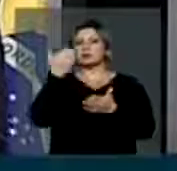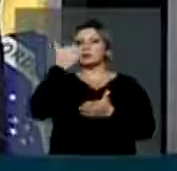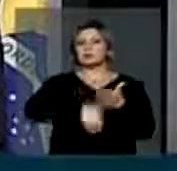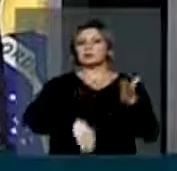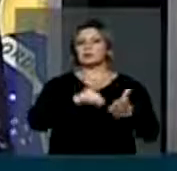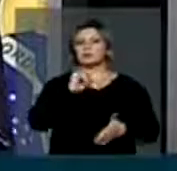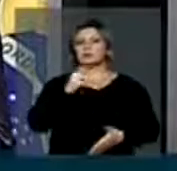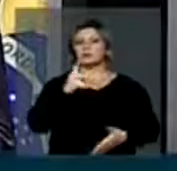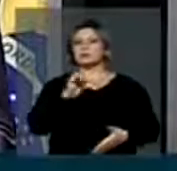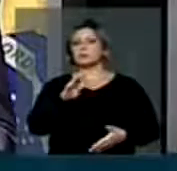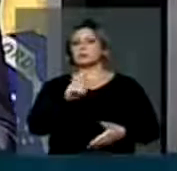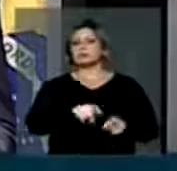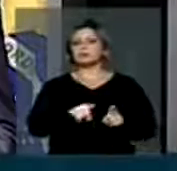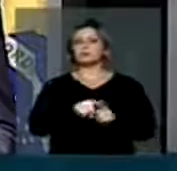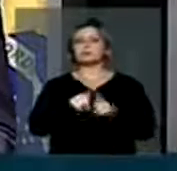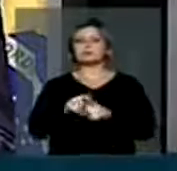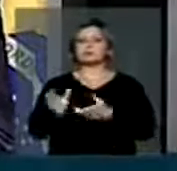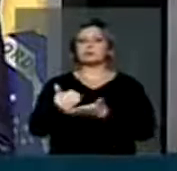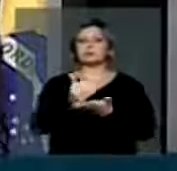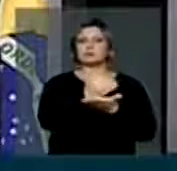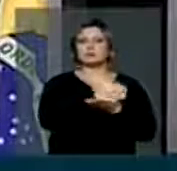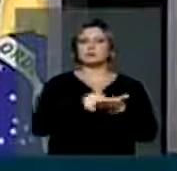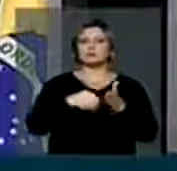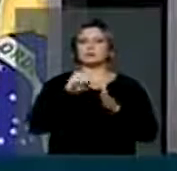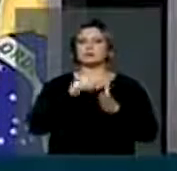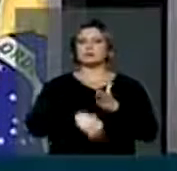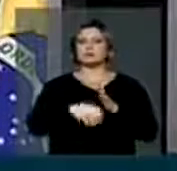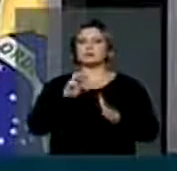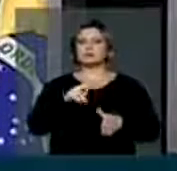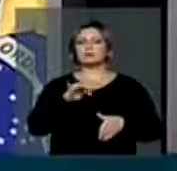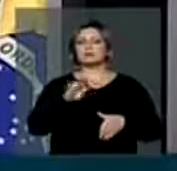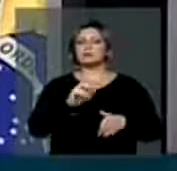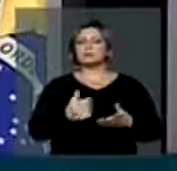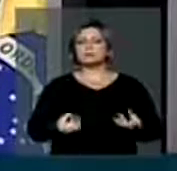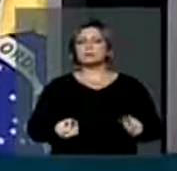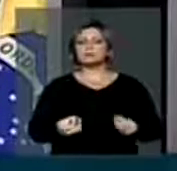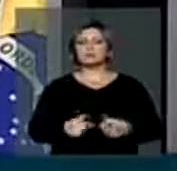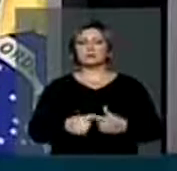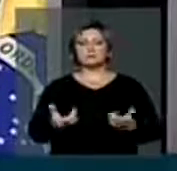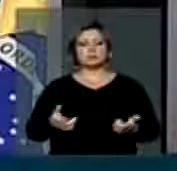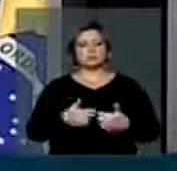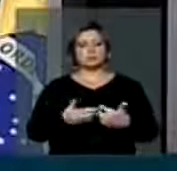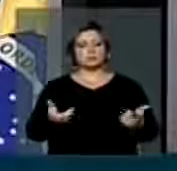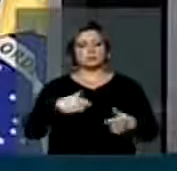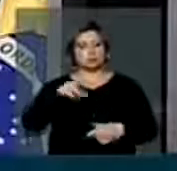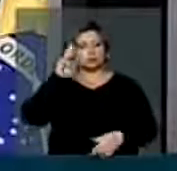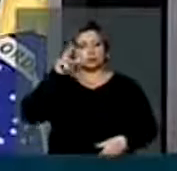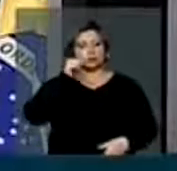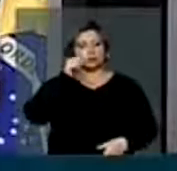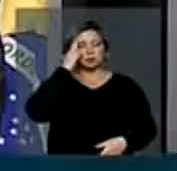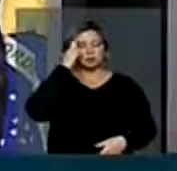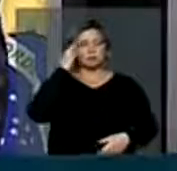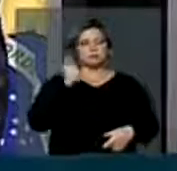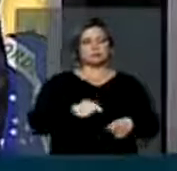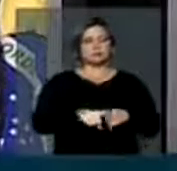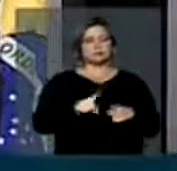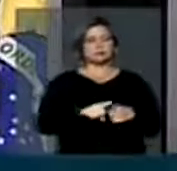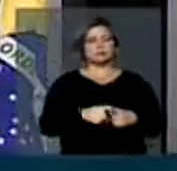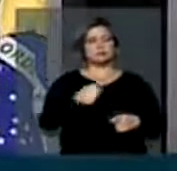fiscais em cima da arrecadação dos estados e municípios. Vossa Excelência arrecadou ano